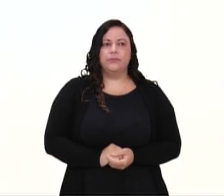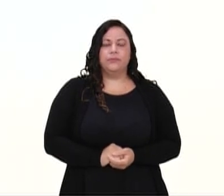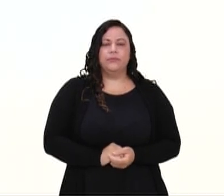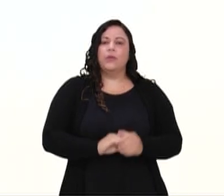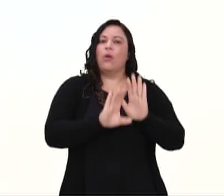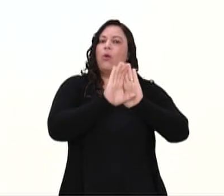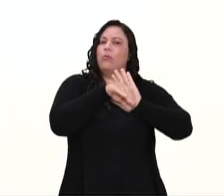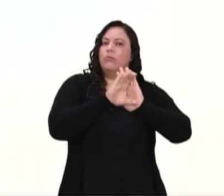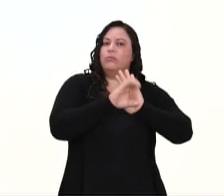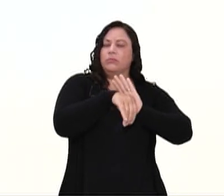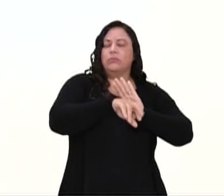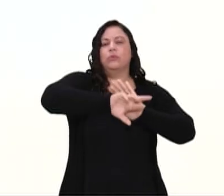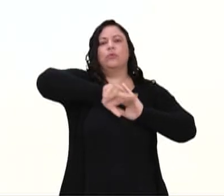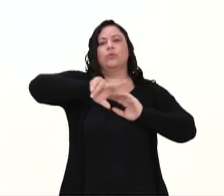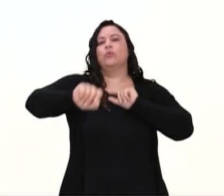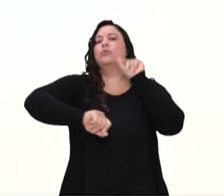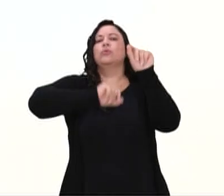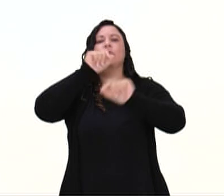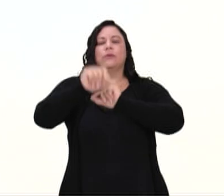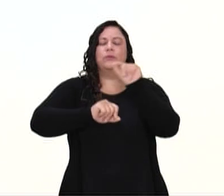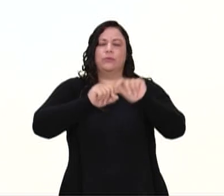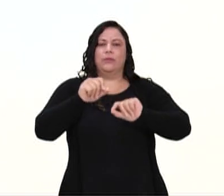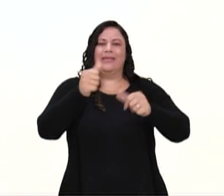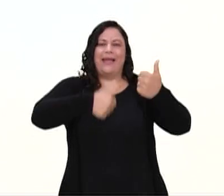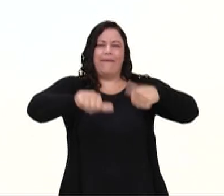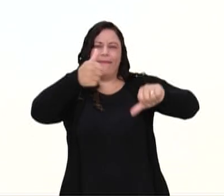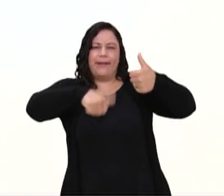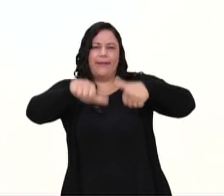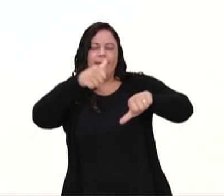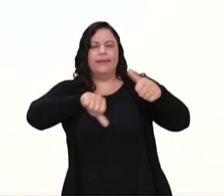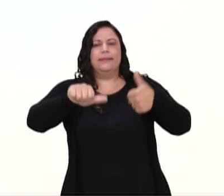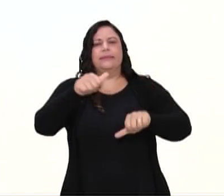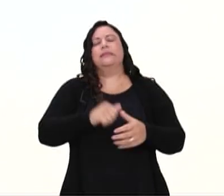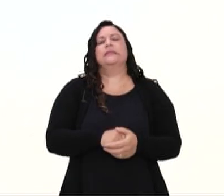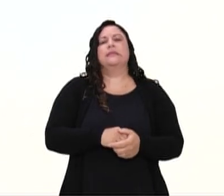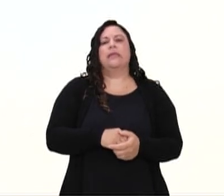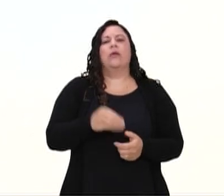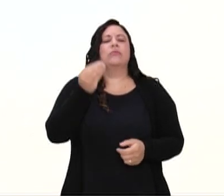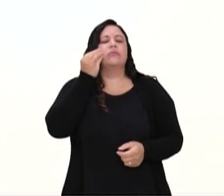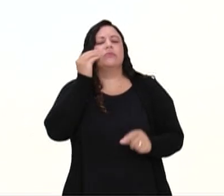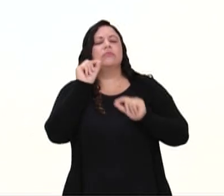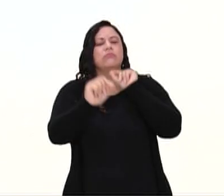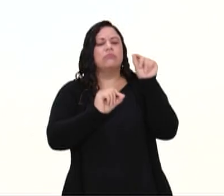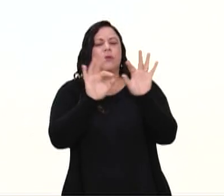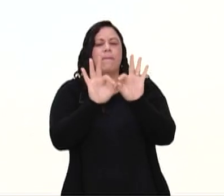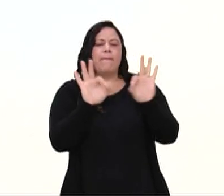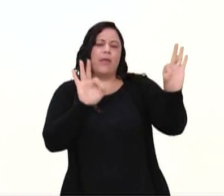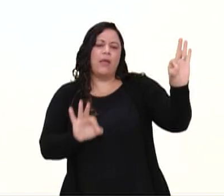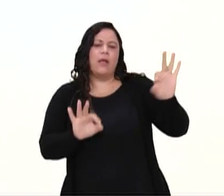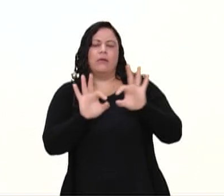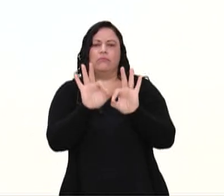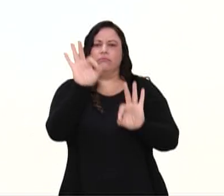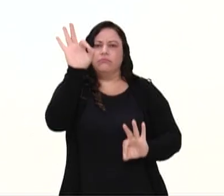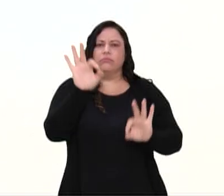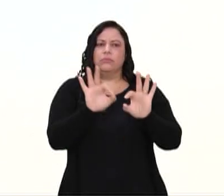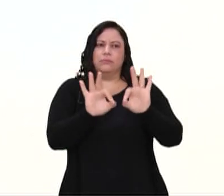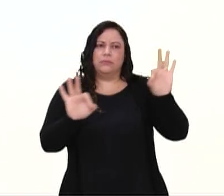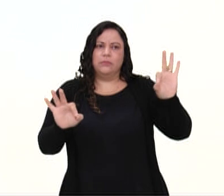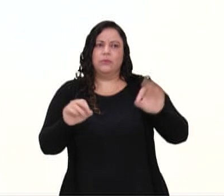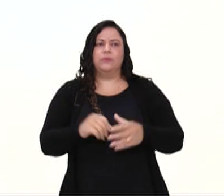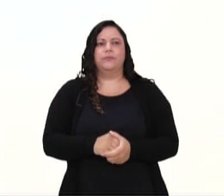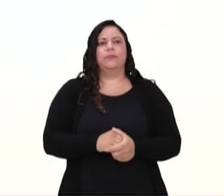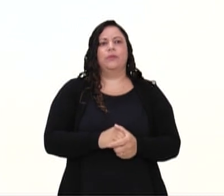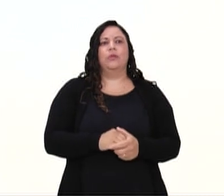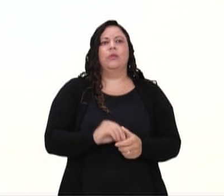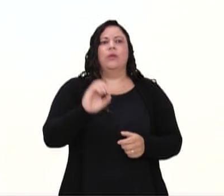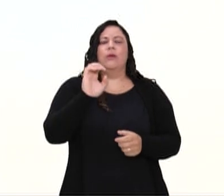do conceito, o é a avaliação física, são testes, são medidas que eu posso fazer. Medidas antopométricas